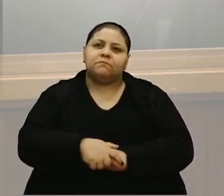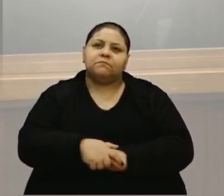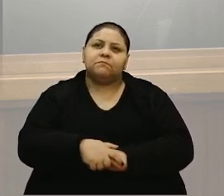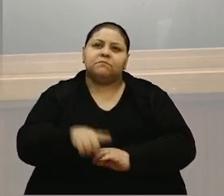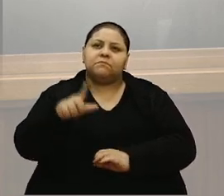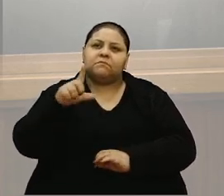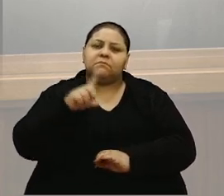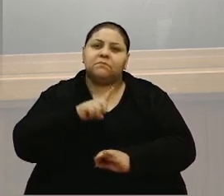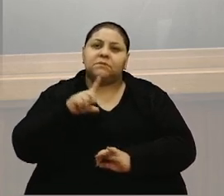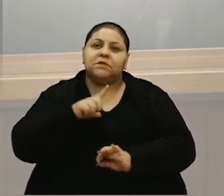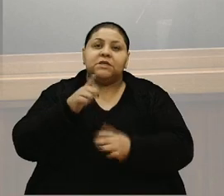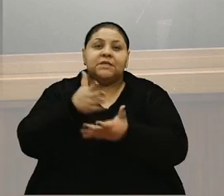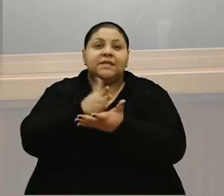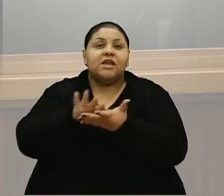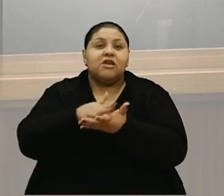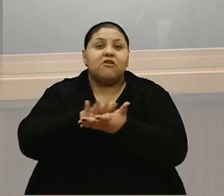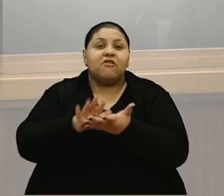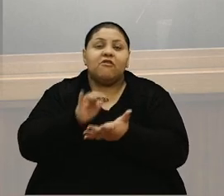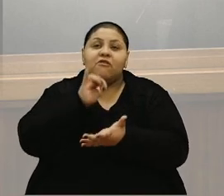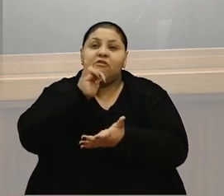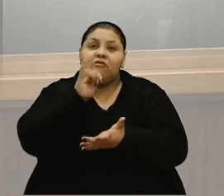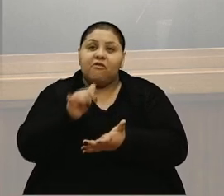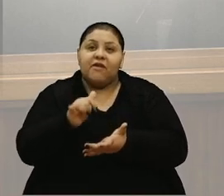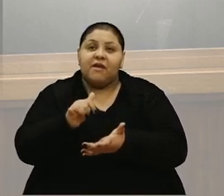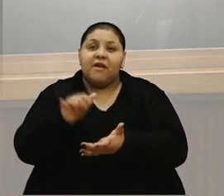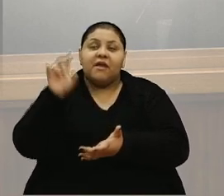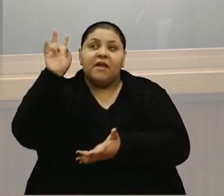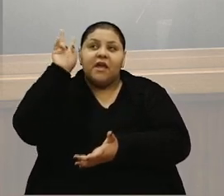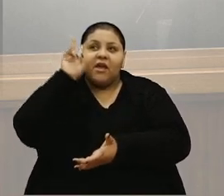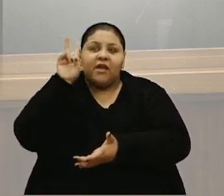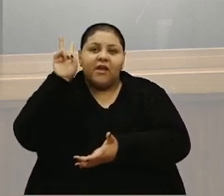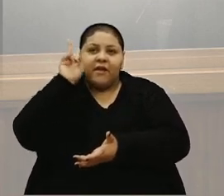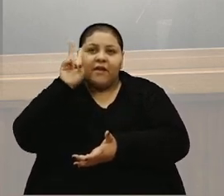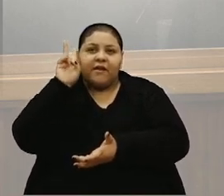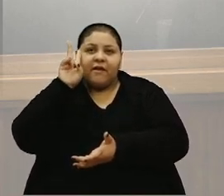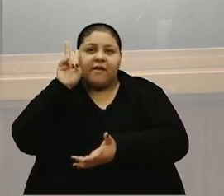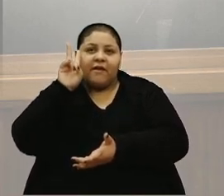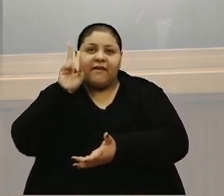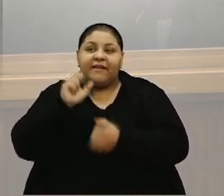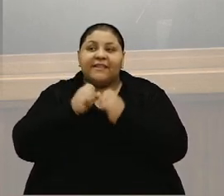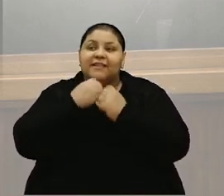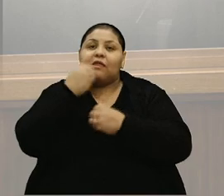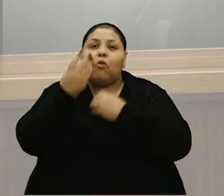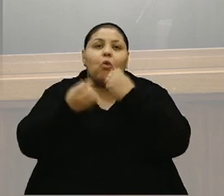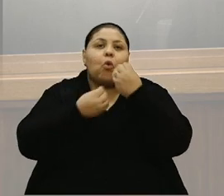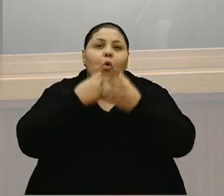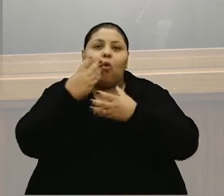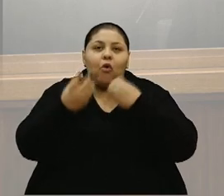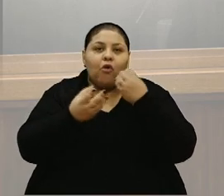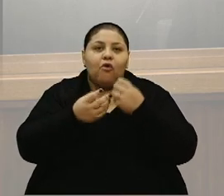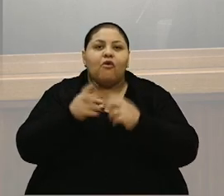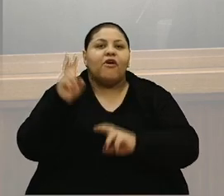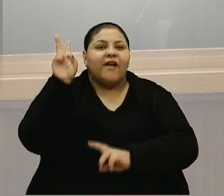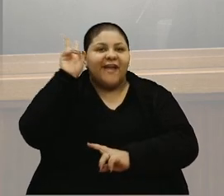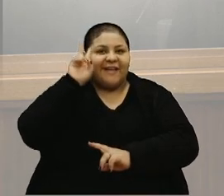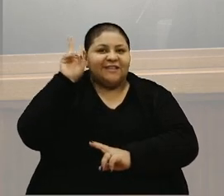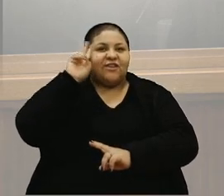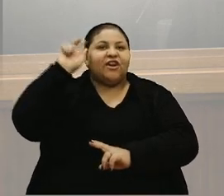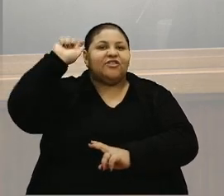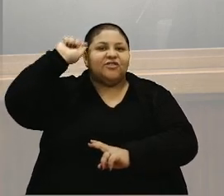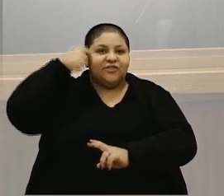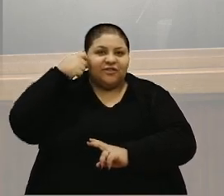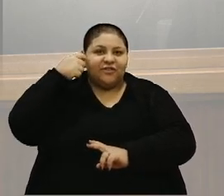Tem um sambirredo que diz que a história que a história não conta é a história dos negros.